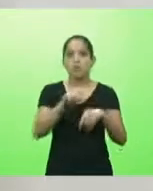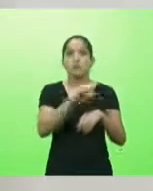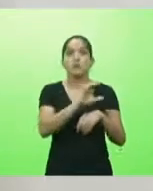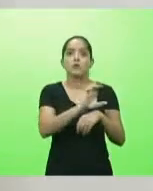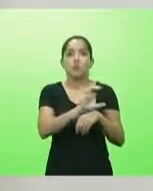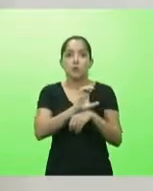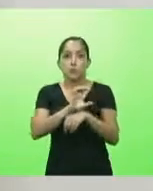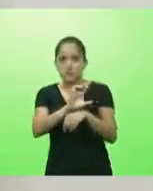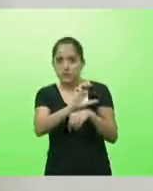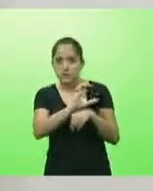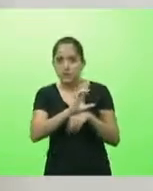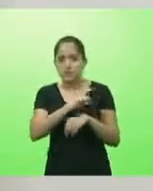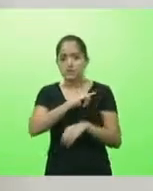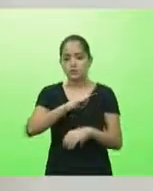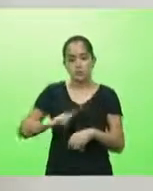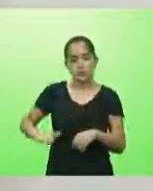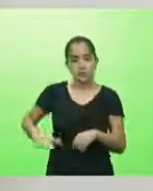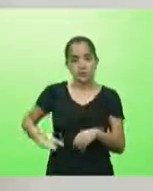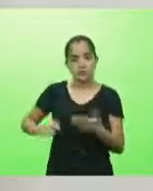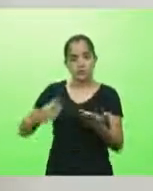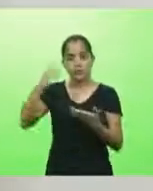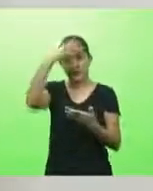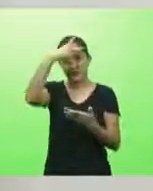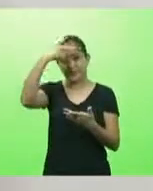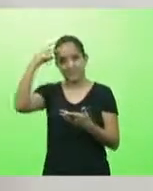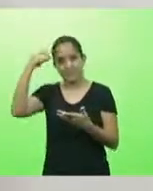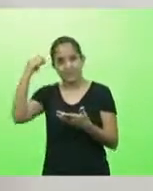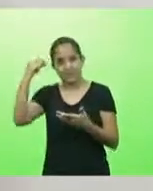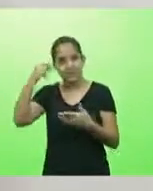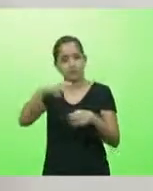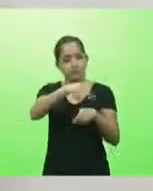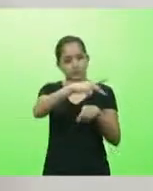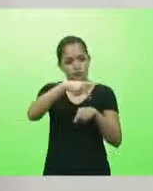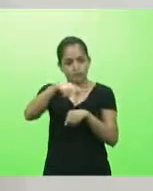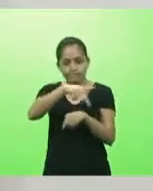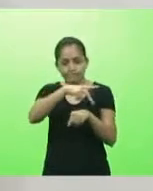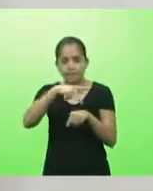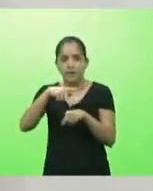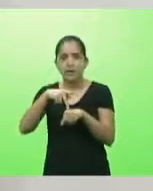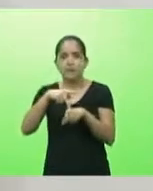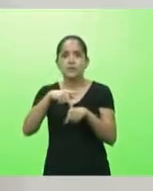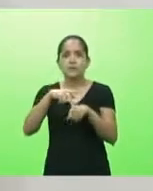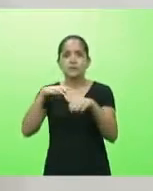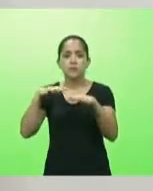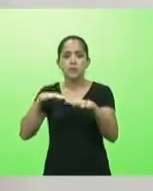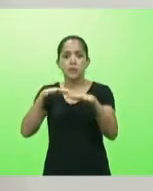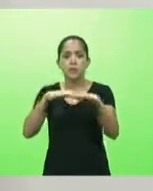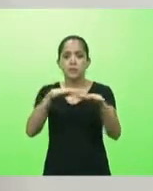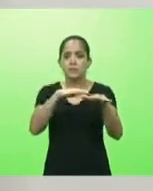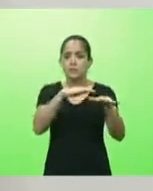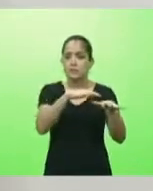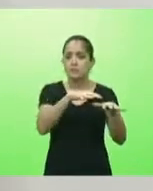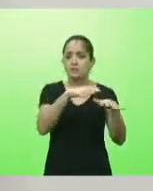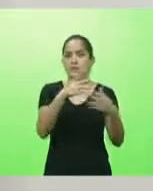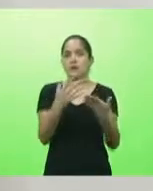prefeitos de todo o país, se mobilizaram, encheram o saco,